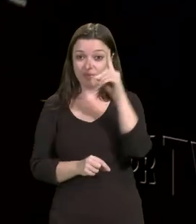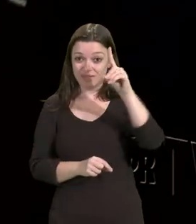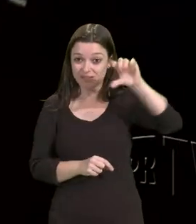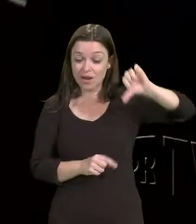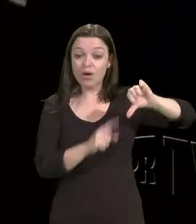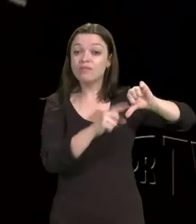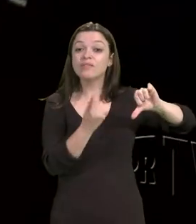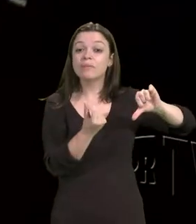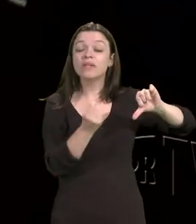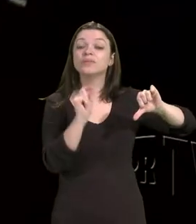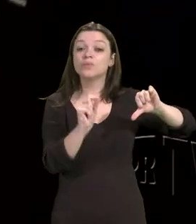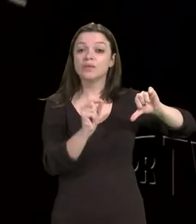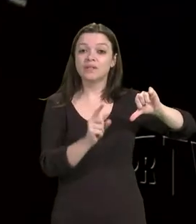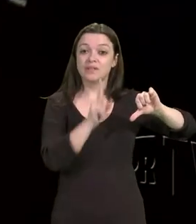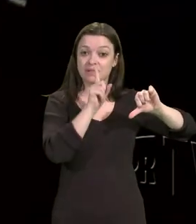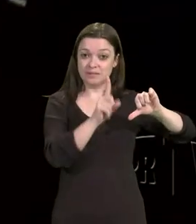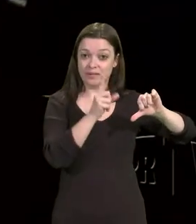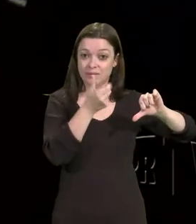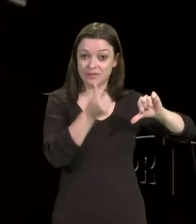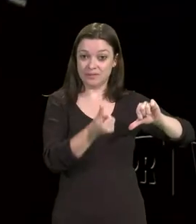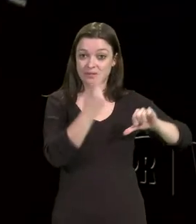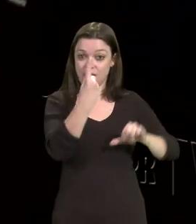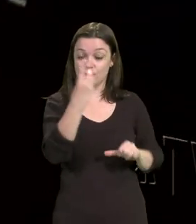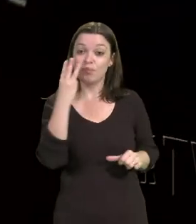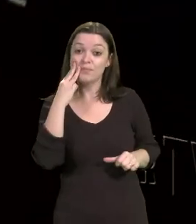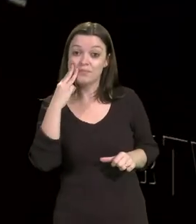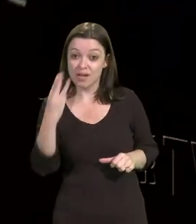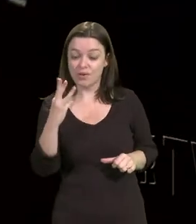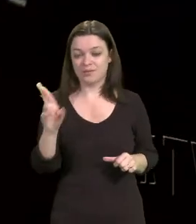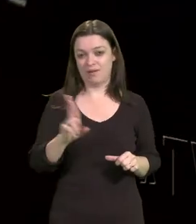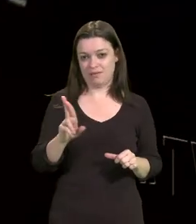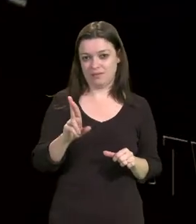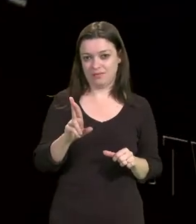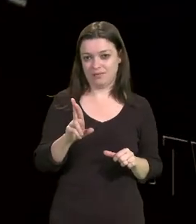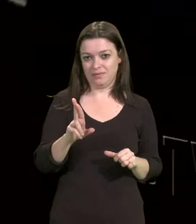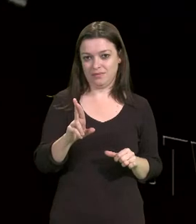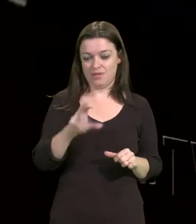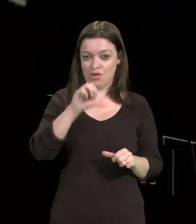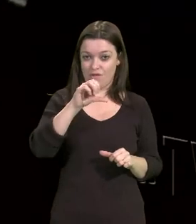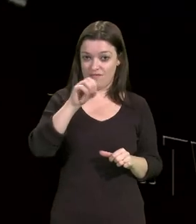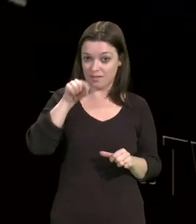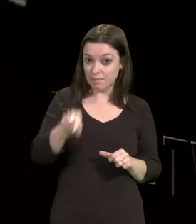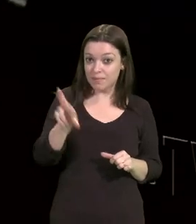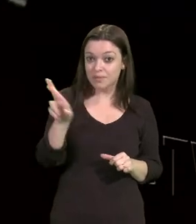então, de 161 milhões e 90 mil reais.